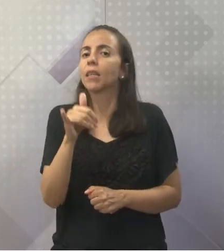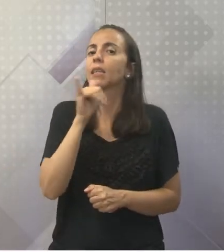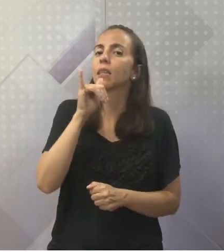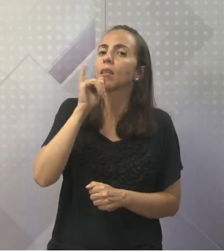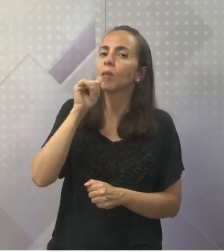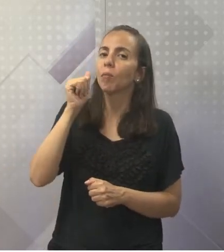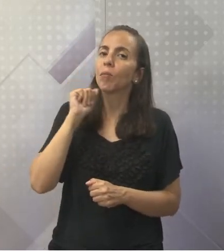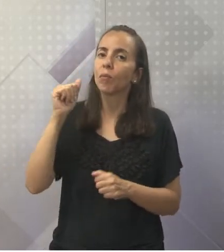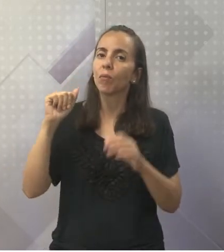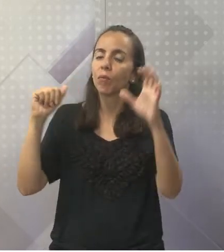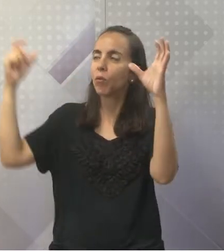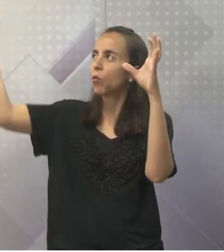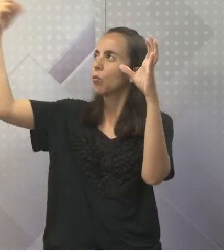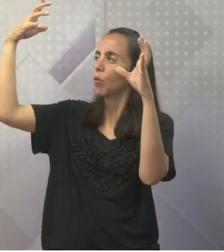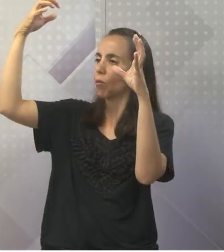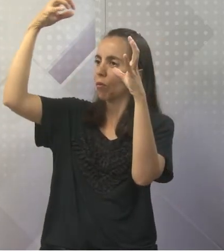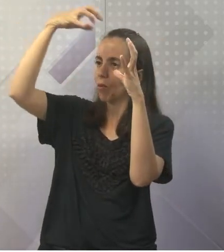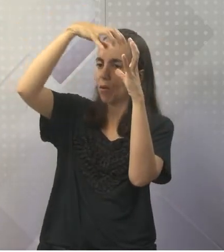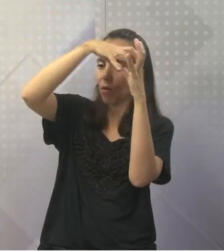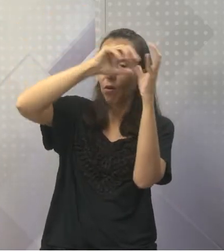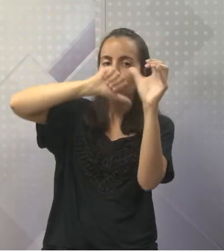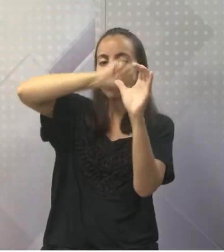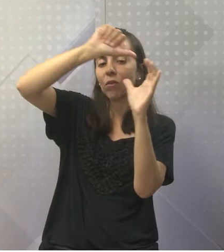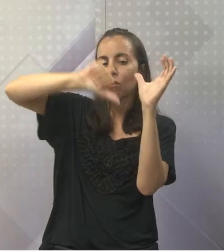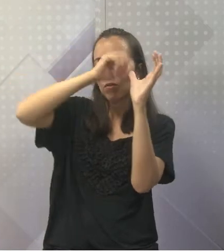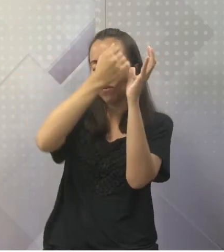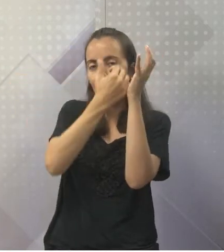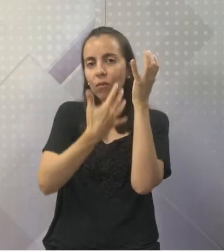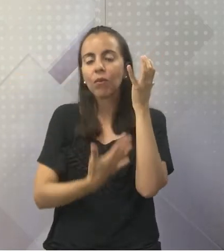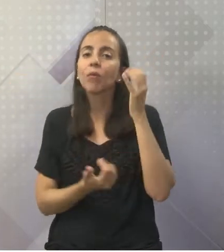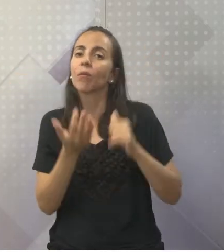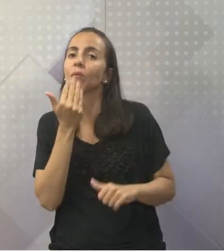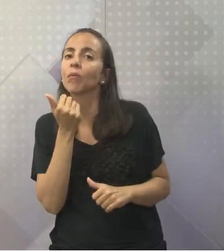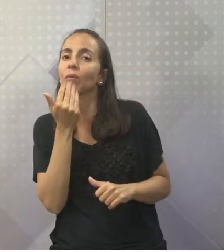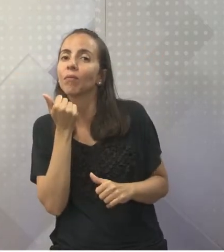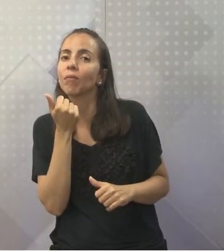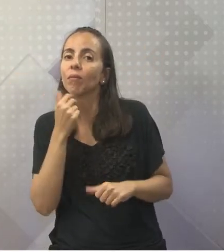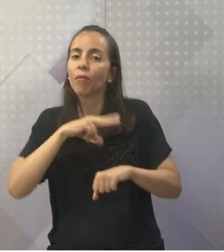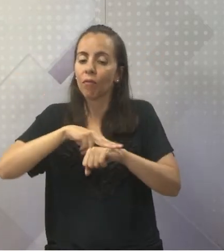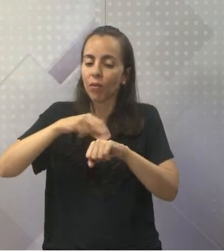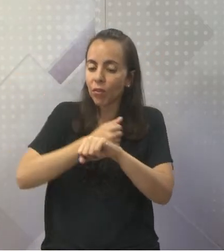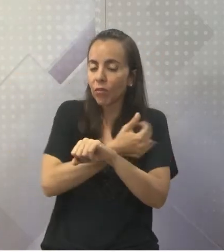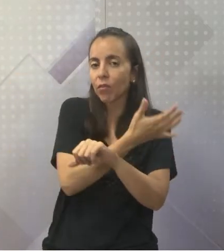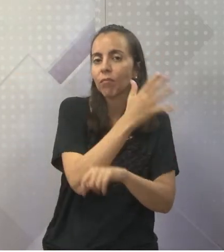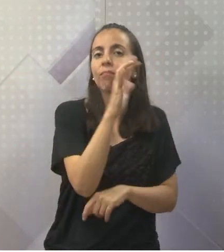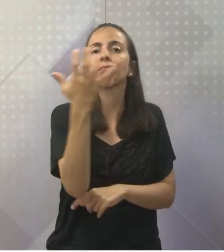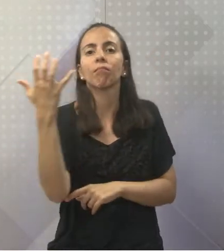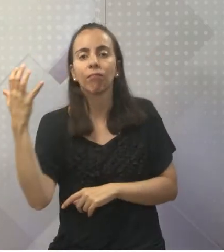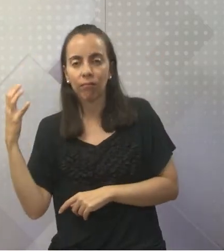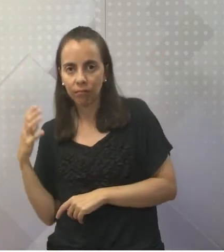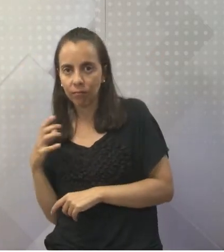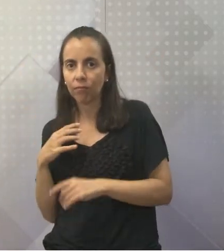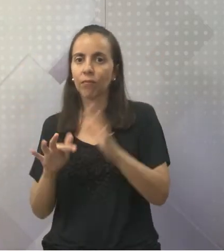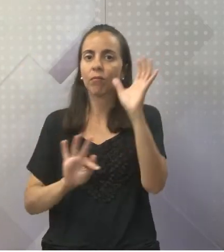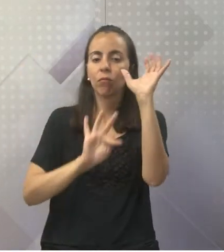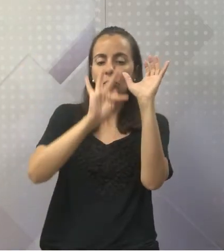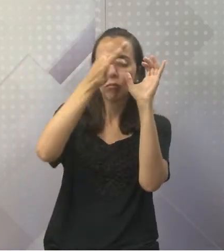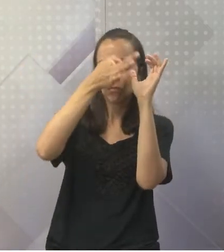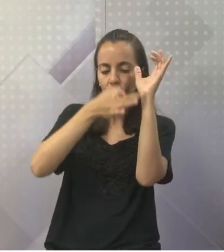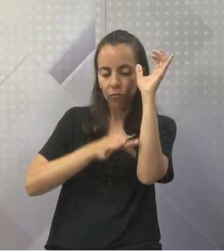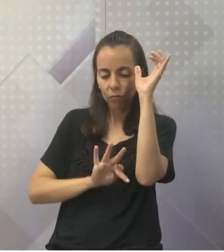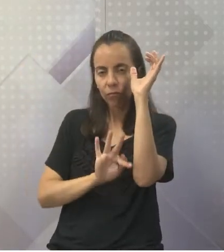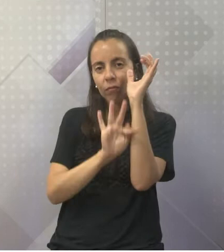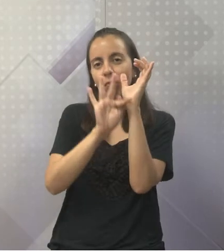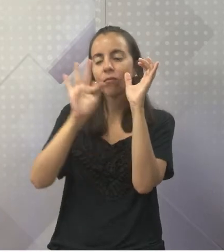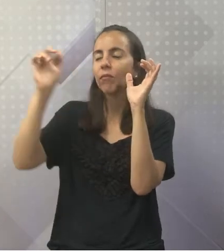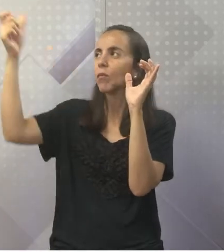luz do sol em alimento. Quem faz isso, professor? As plantas. Fotossíntese é o nome do processo.